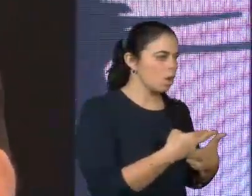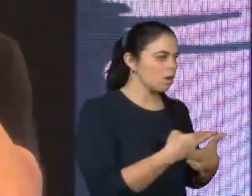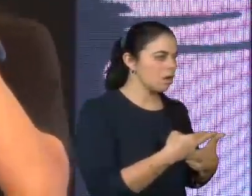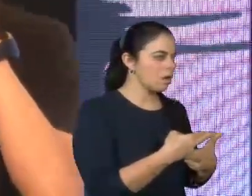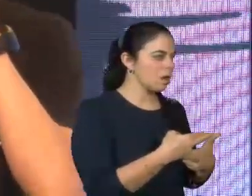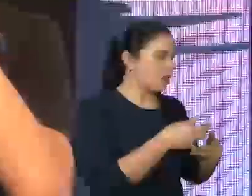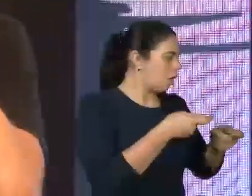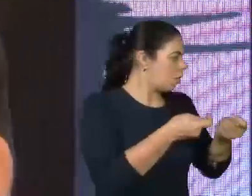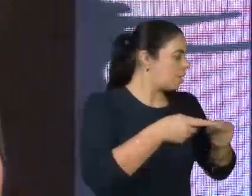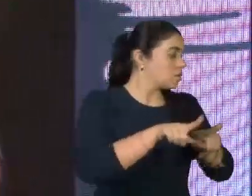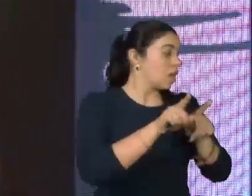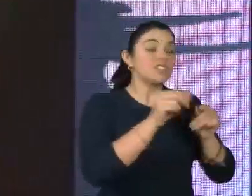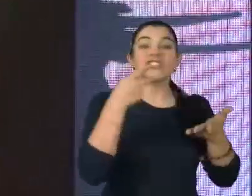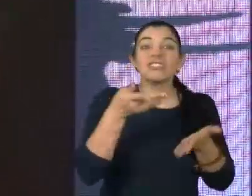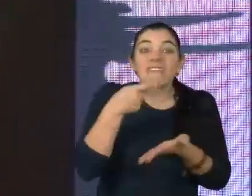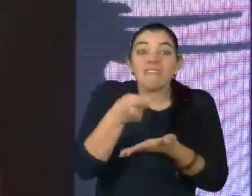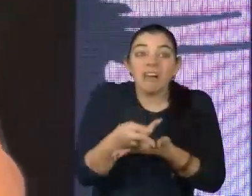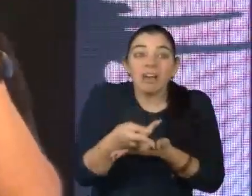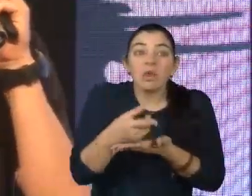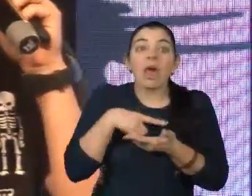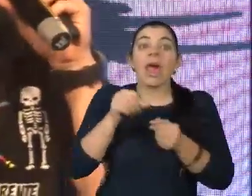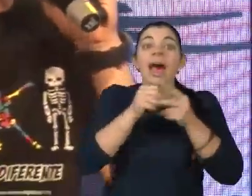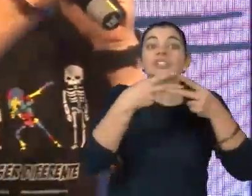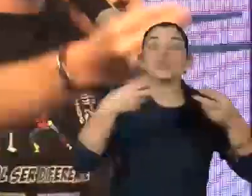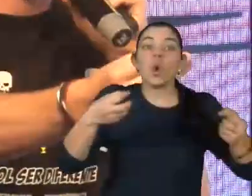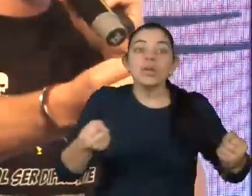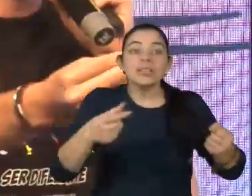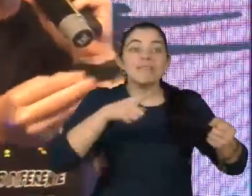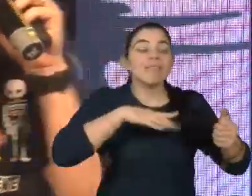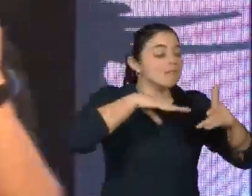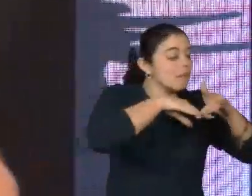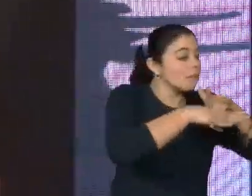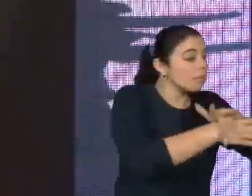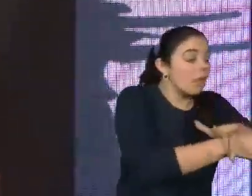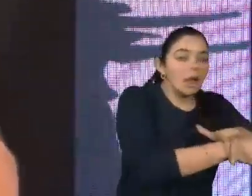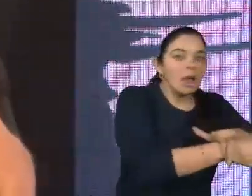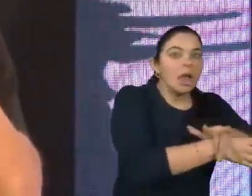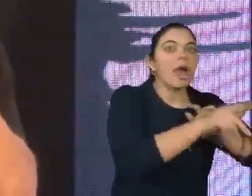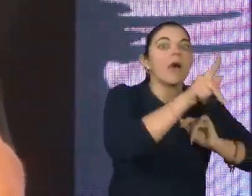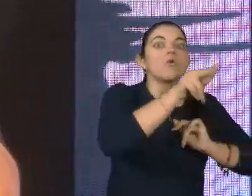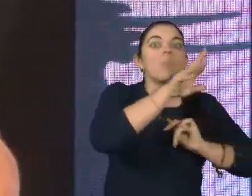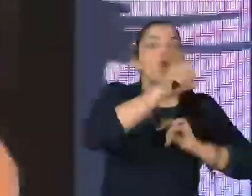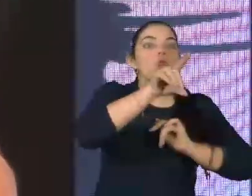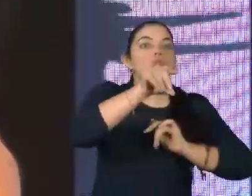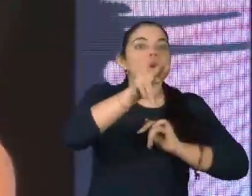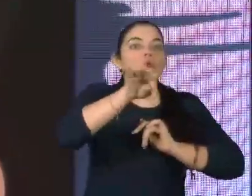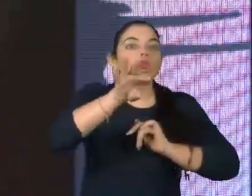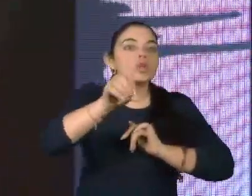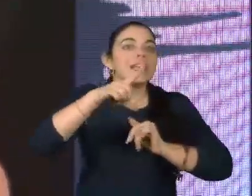são os produtos quem tem que se adequar aos clientes. São os produtos quem devem se